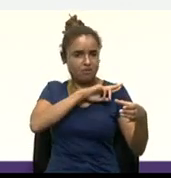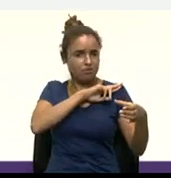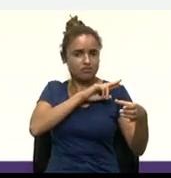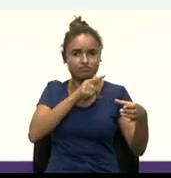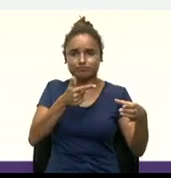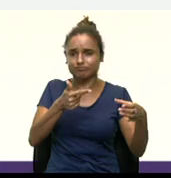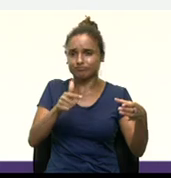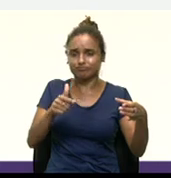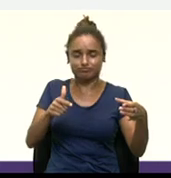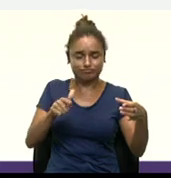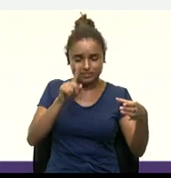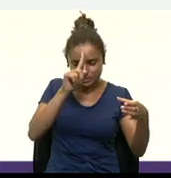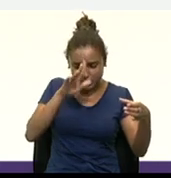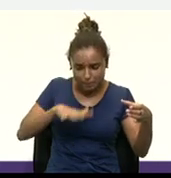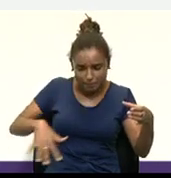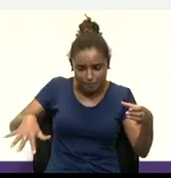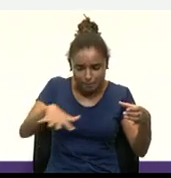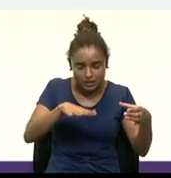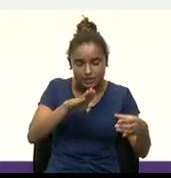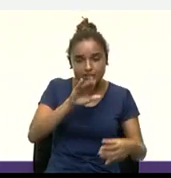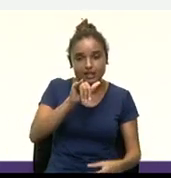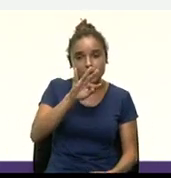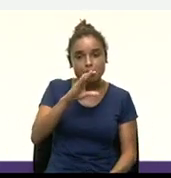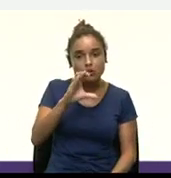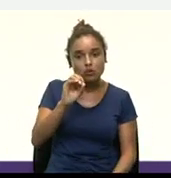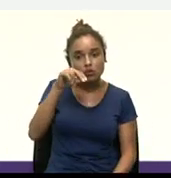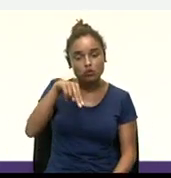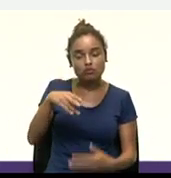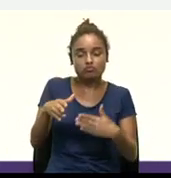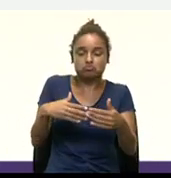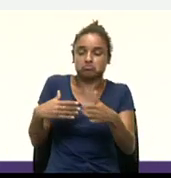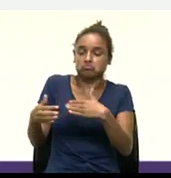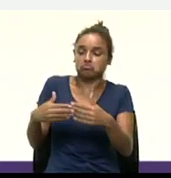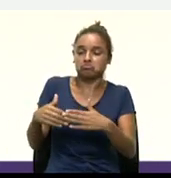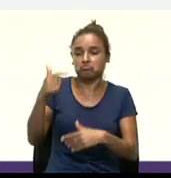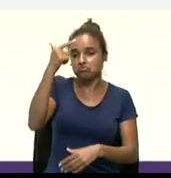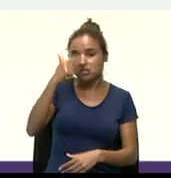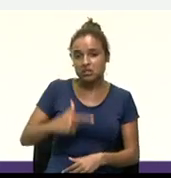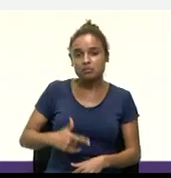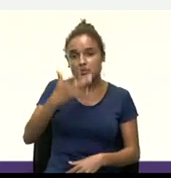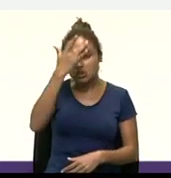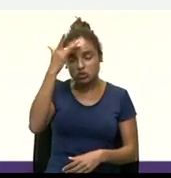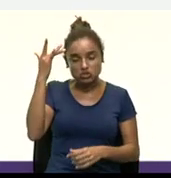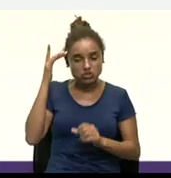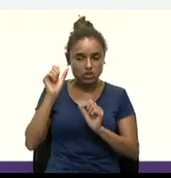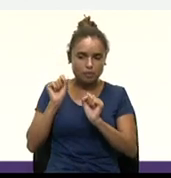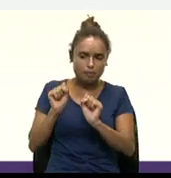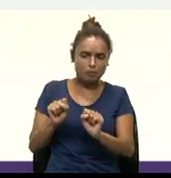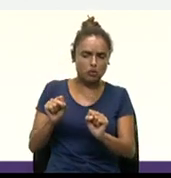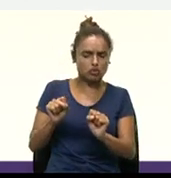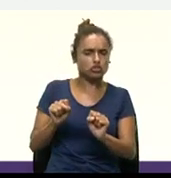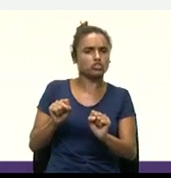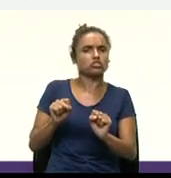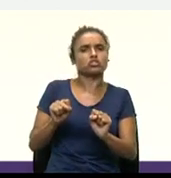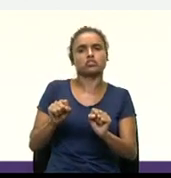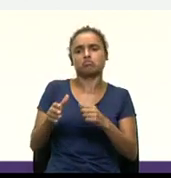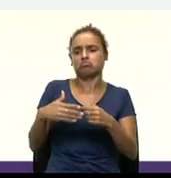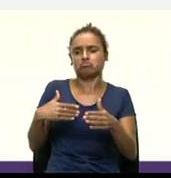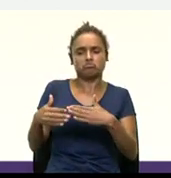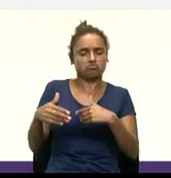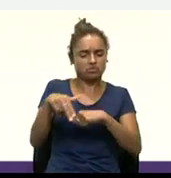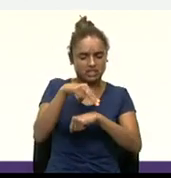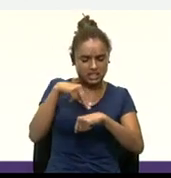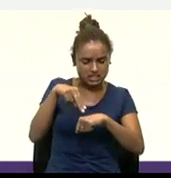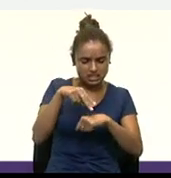seu funcionamento. Qualquer pessoa, independentemente da nação, credo ou etnia tem